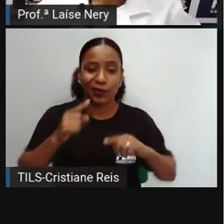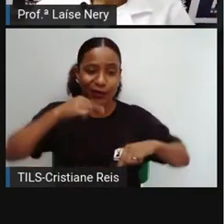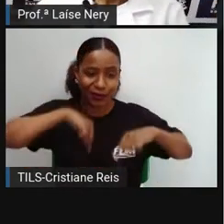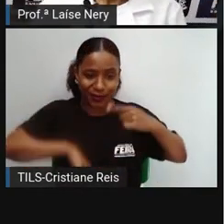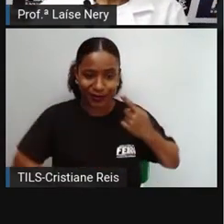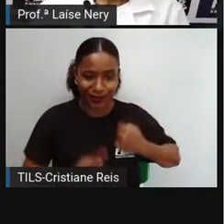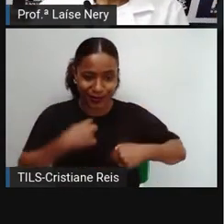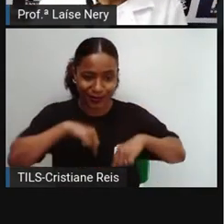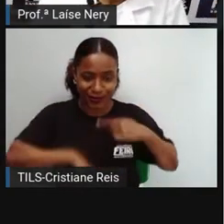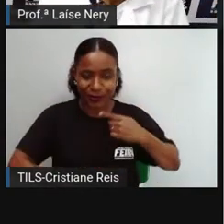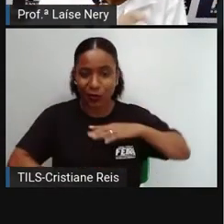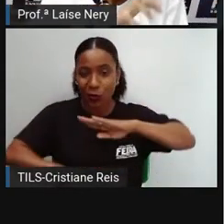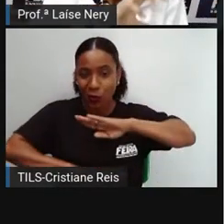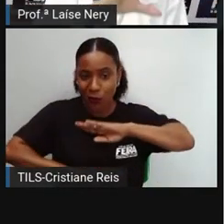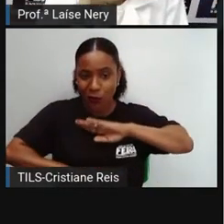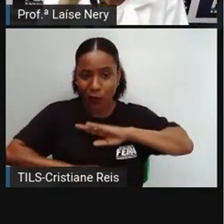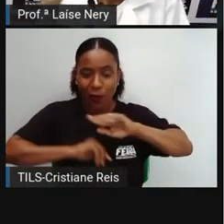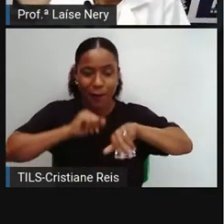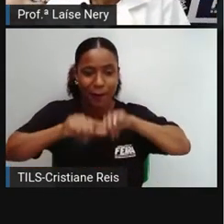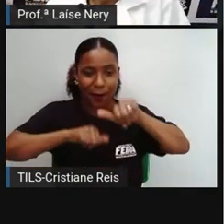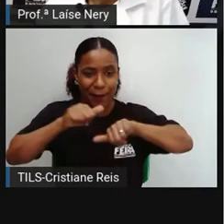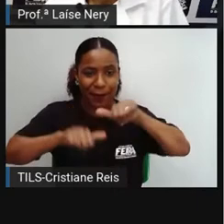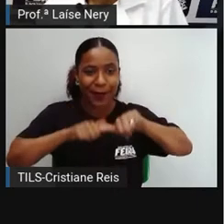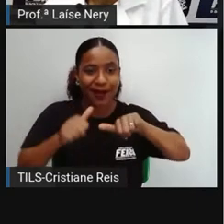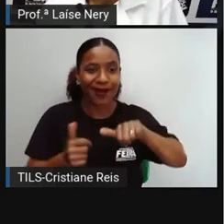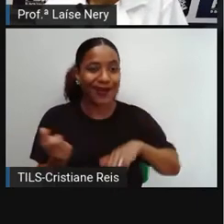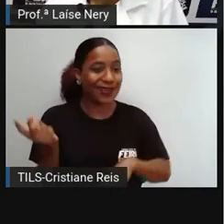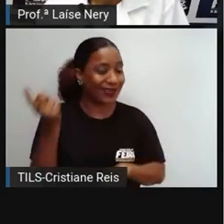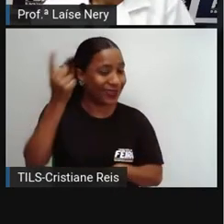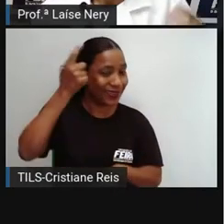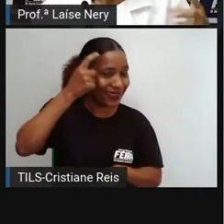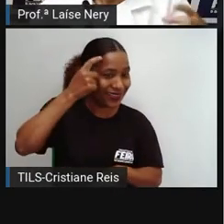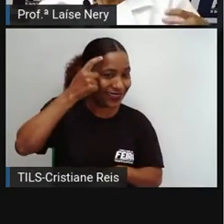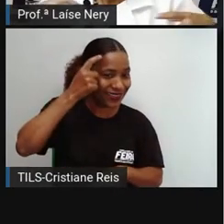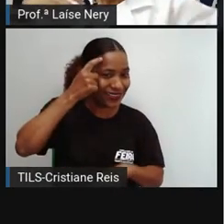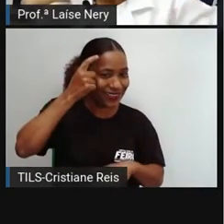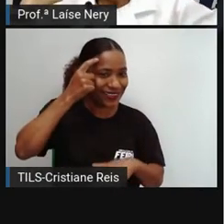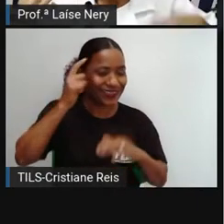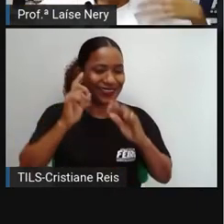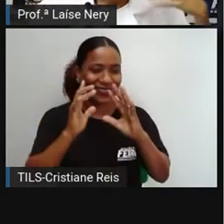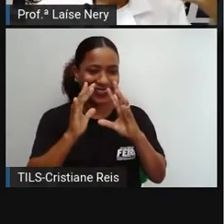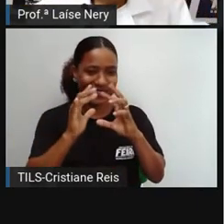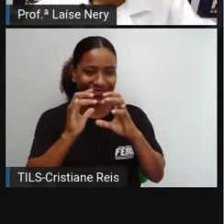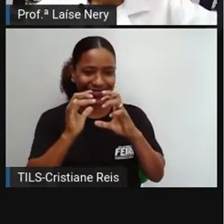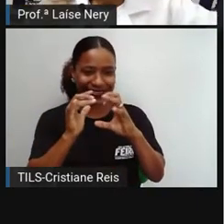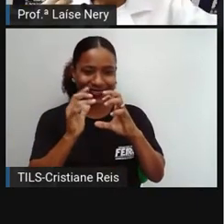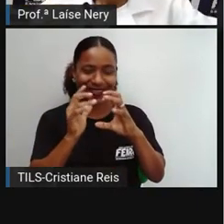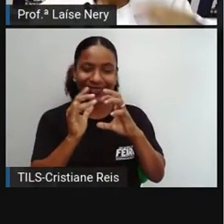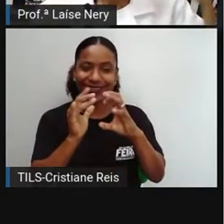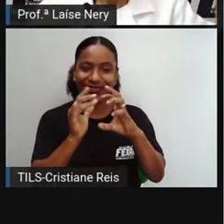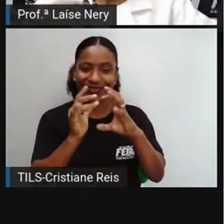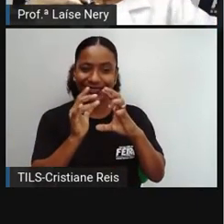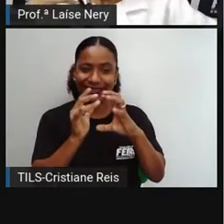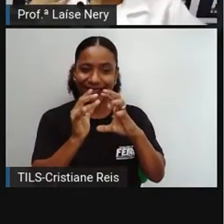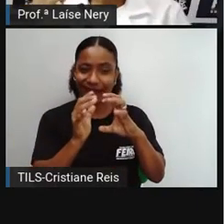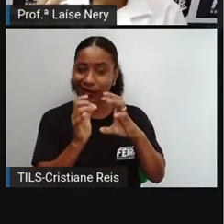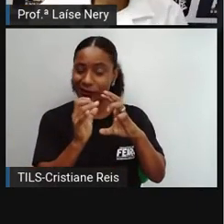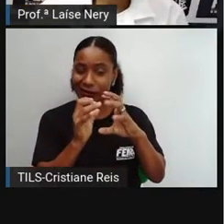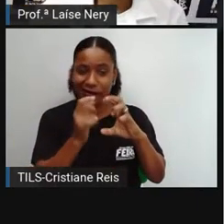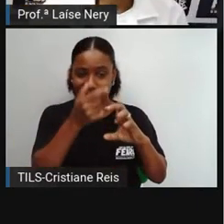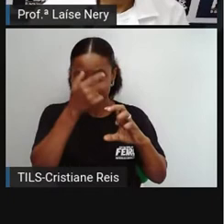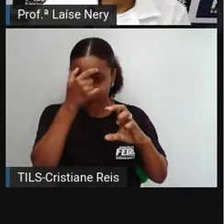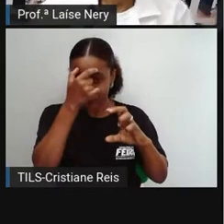hormônios. Para que ocorram essas transformações no corpo, são liberados vários hormônios em